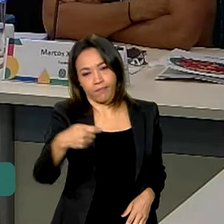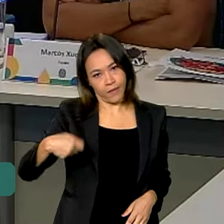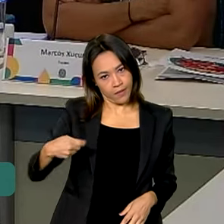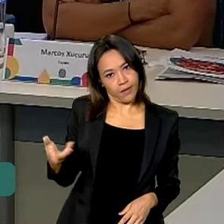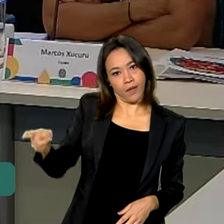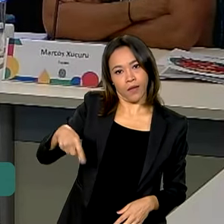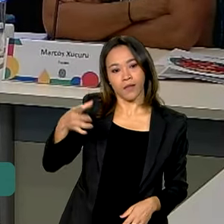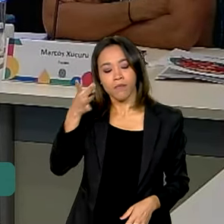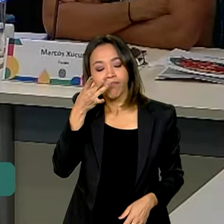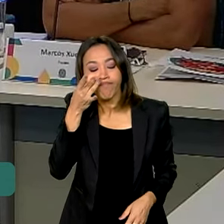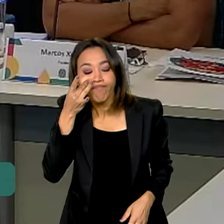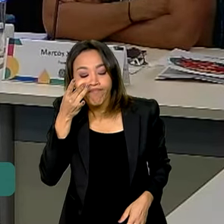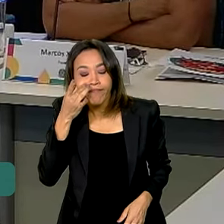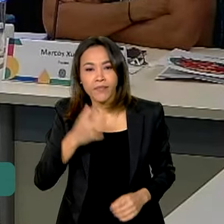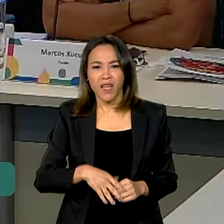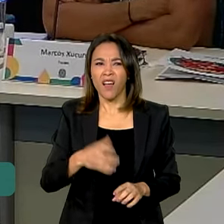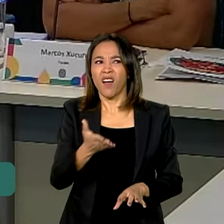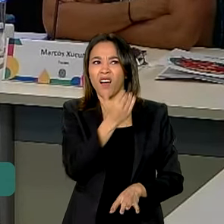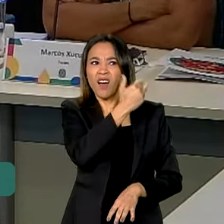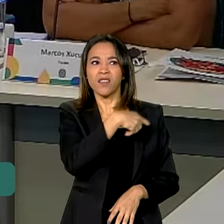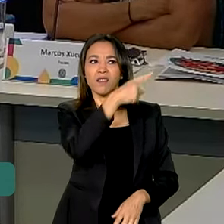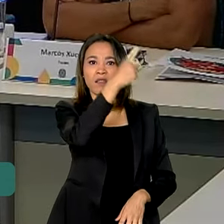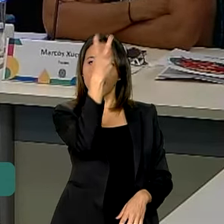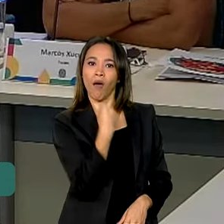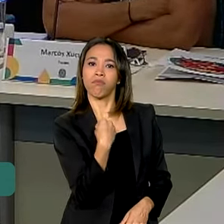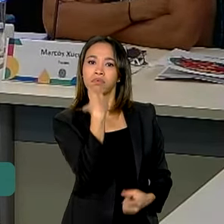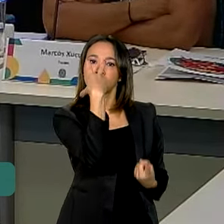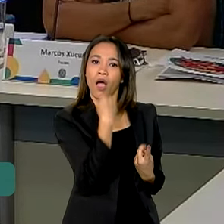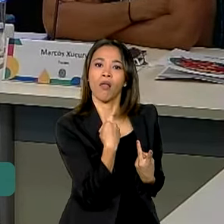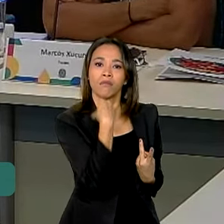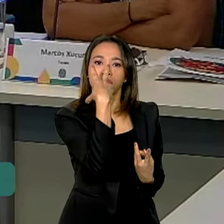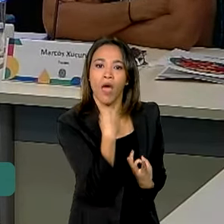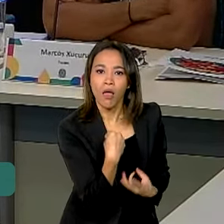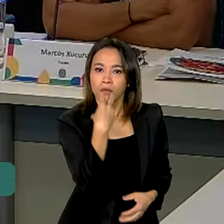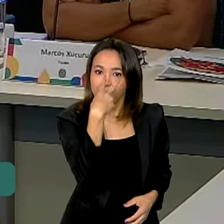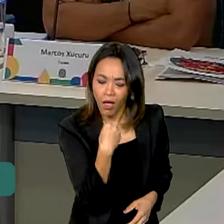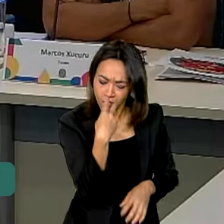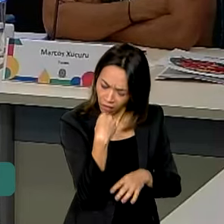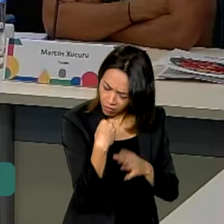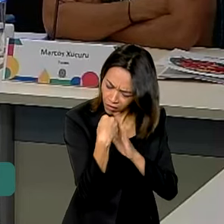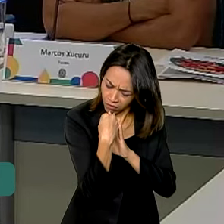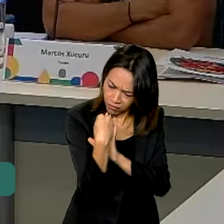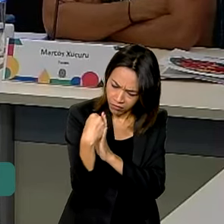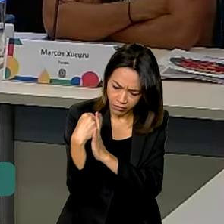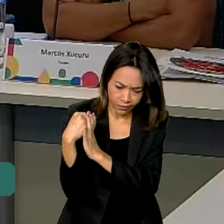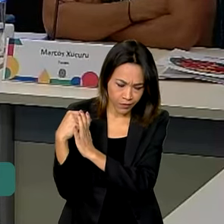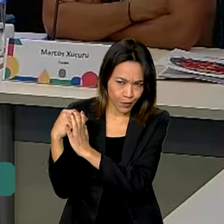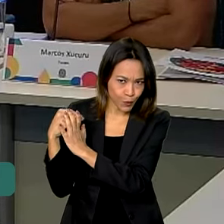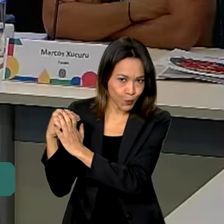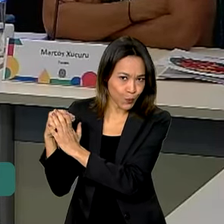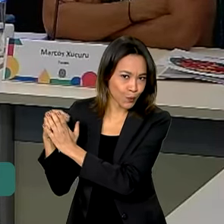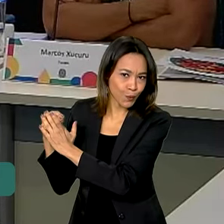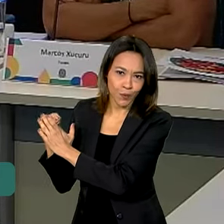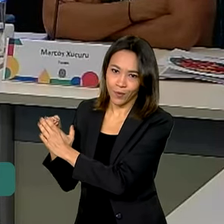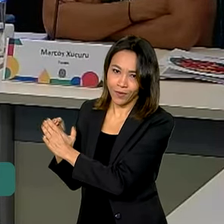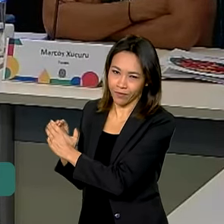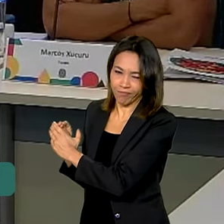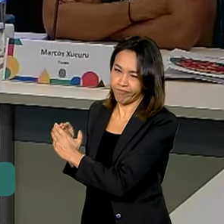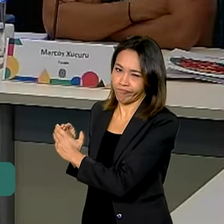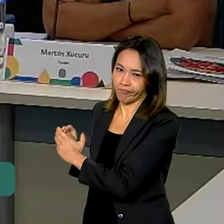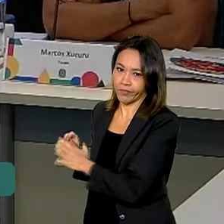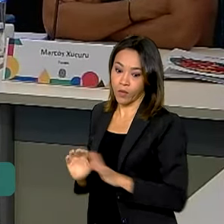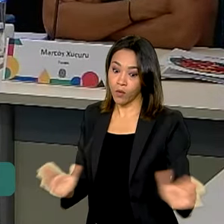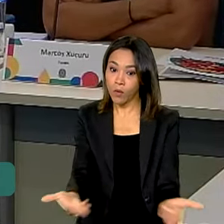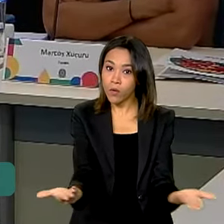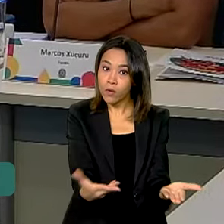vivido momentos negacionistas, momentos de extinção, momento de exclusão, hoje, com essas